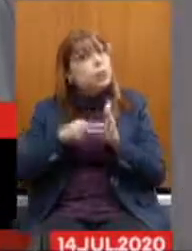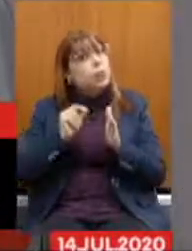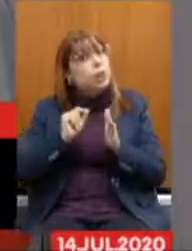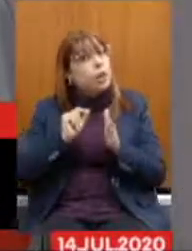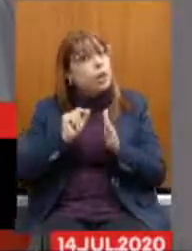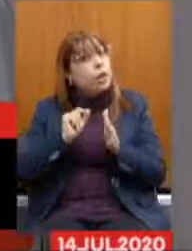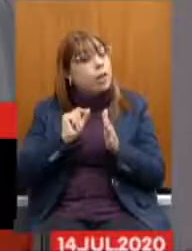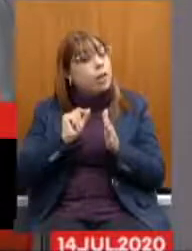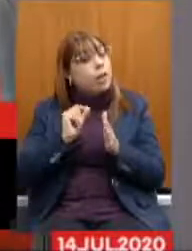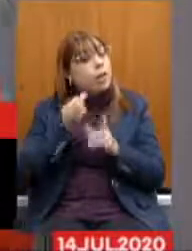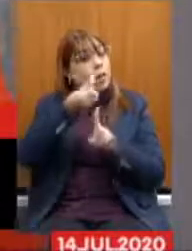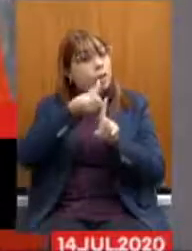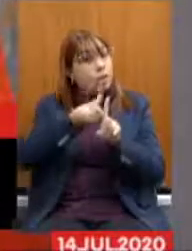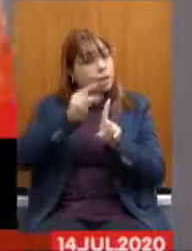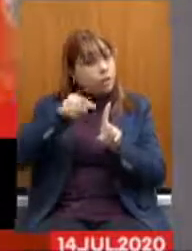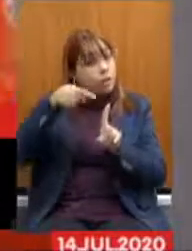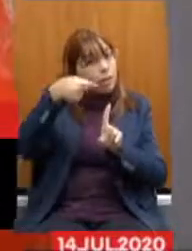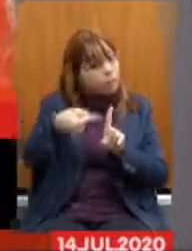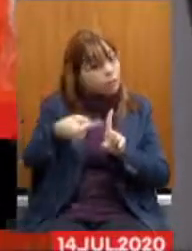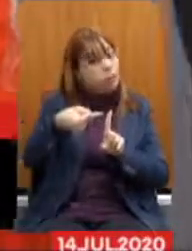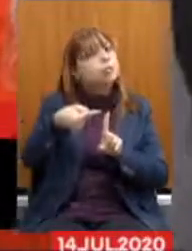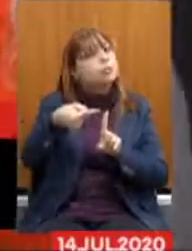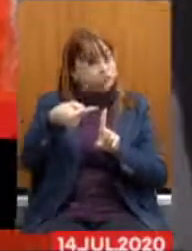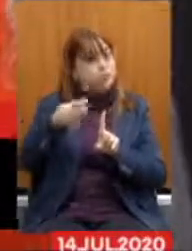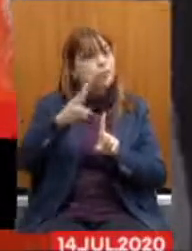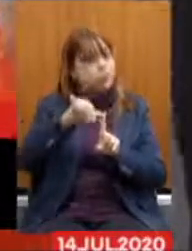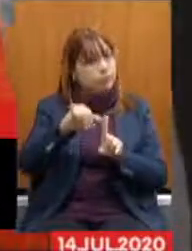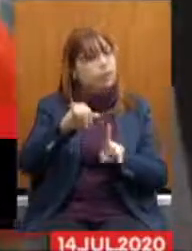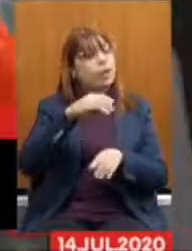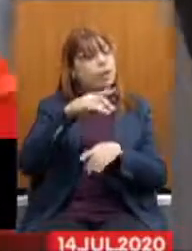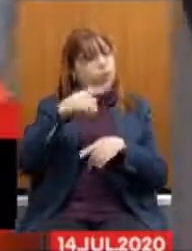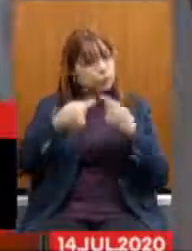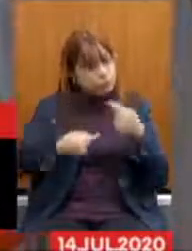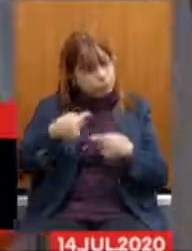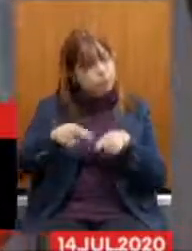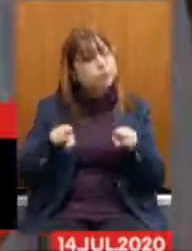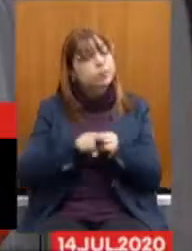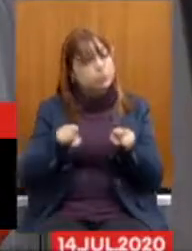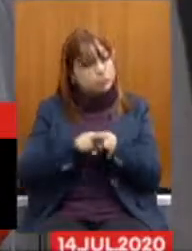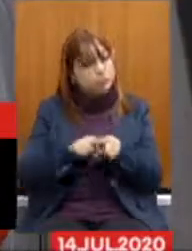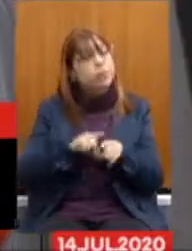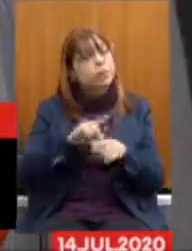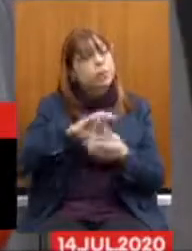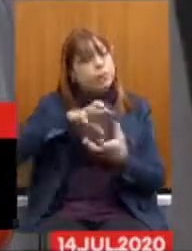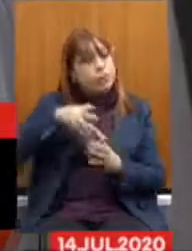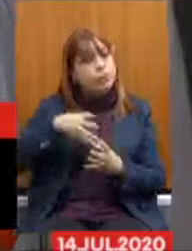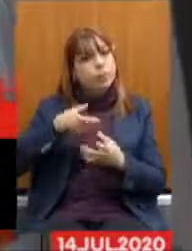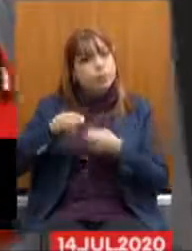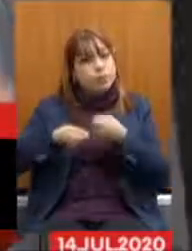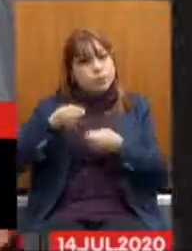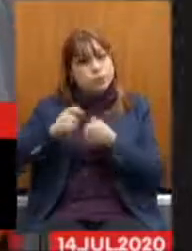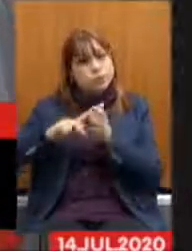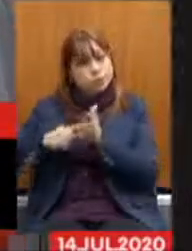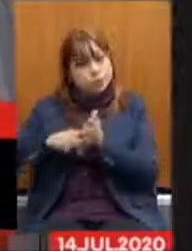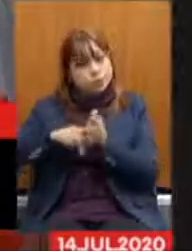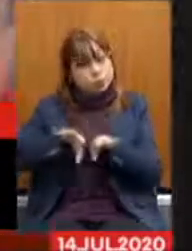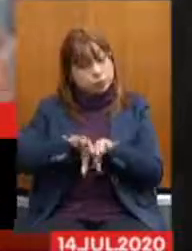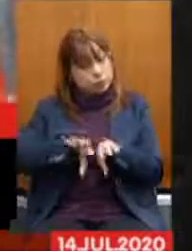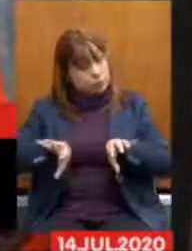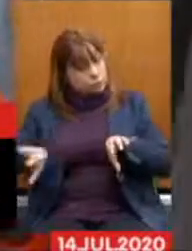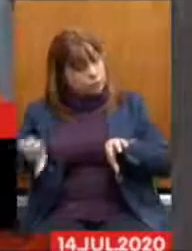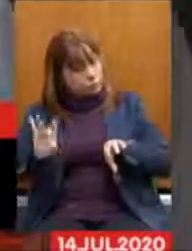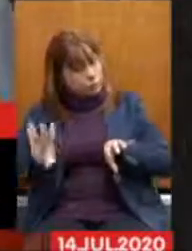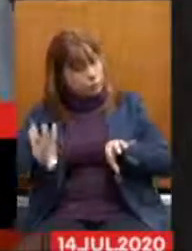semestre, em algum momento, nós enfrentaremos essa discussão toda da reforma administrativa e sindical, que foi desmembrada e